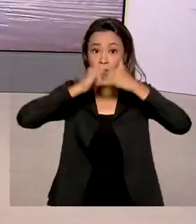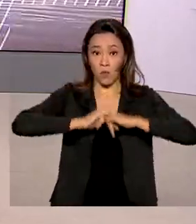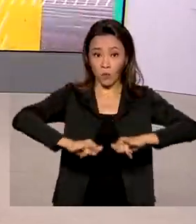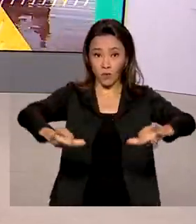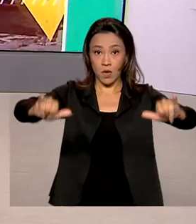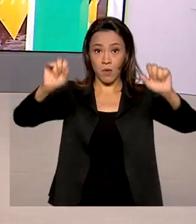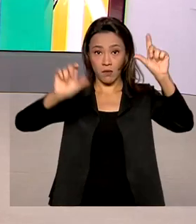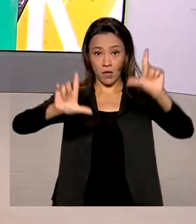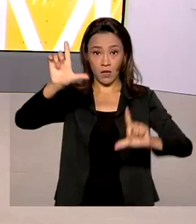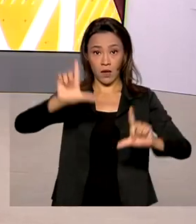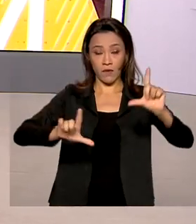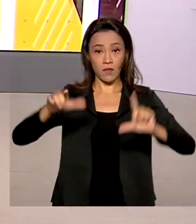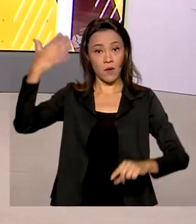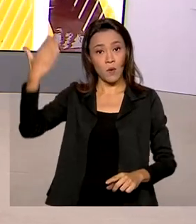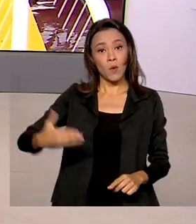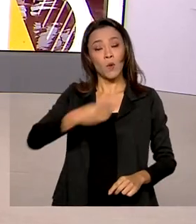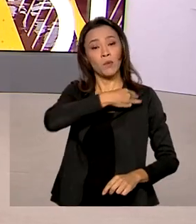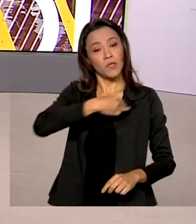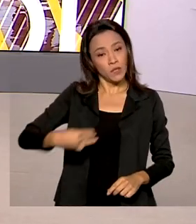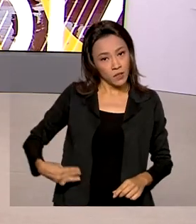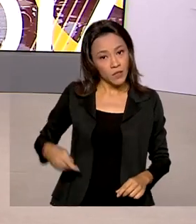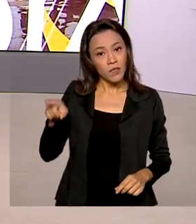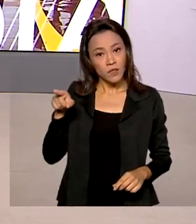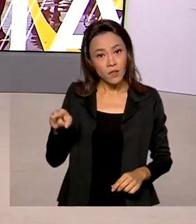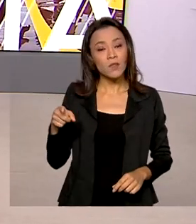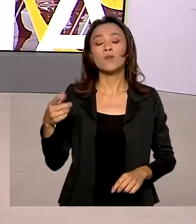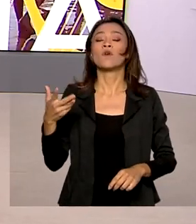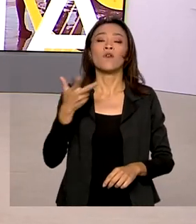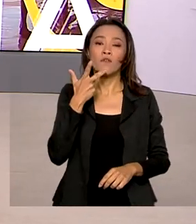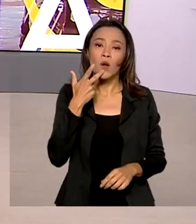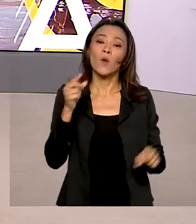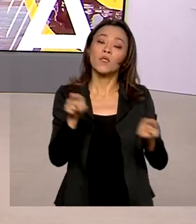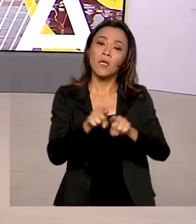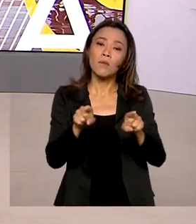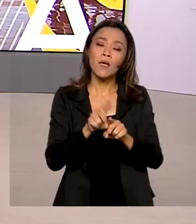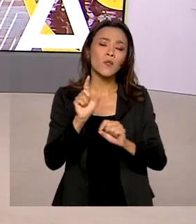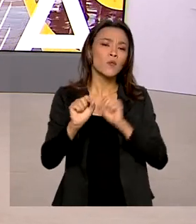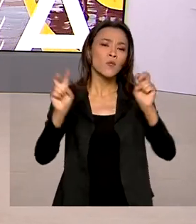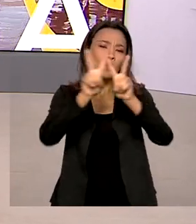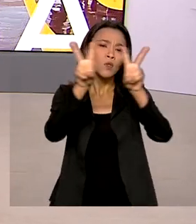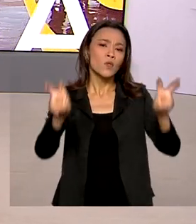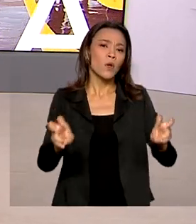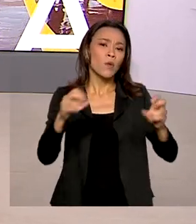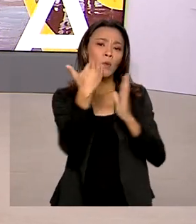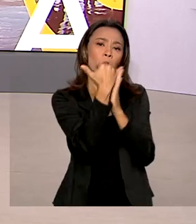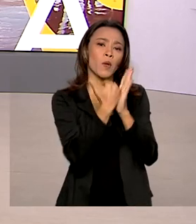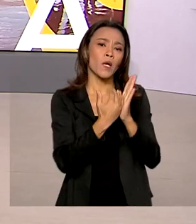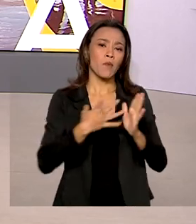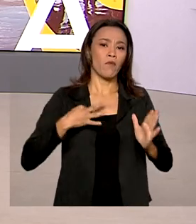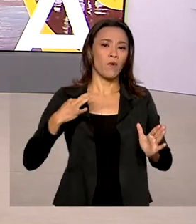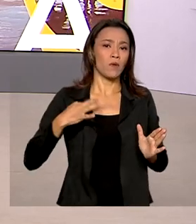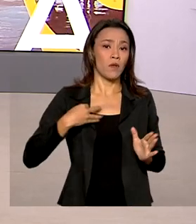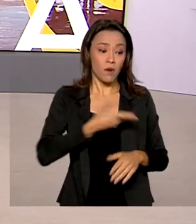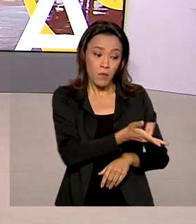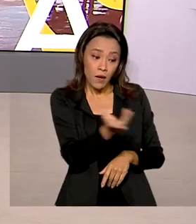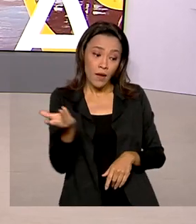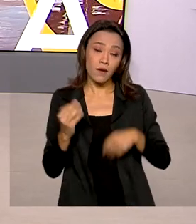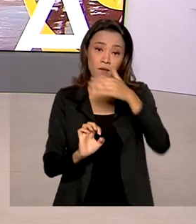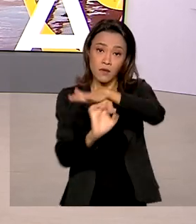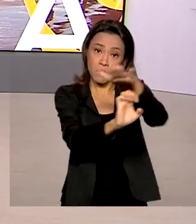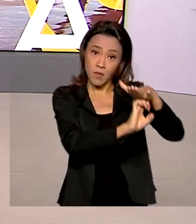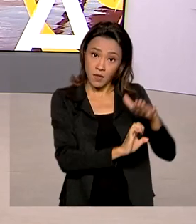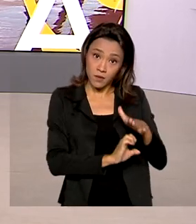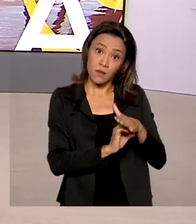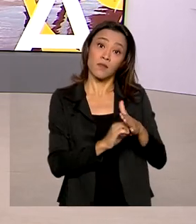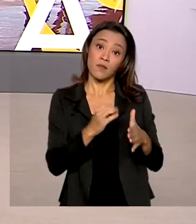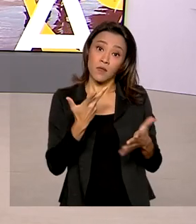televisão, o ministro de Minas e Energia, Bento Albuquerque, também falou sobre um programa voluntário para as empresas regularem o consumo